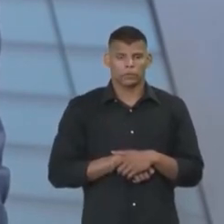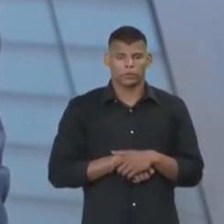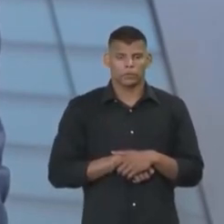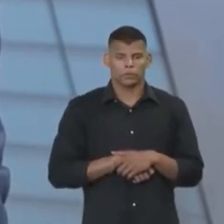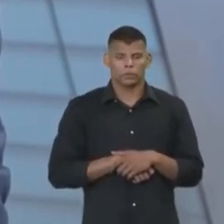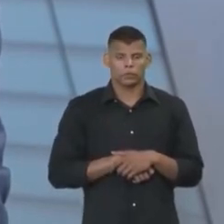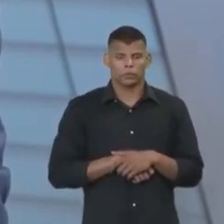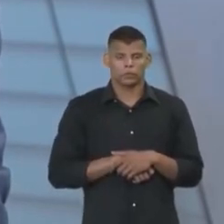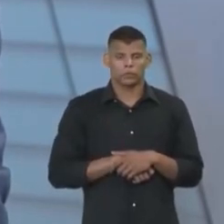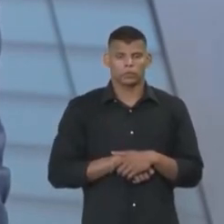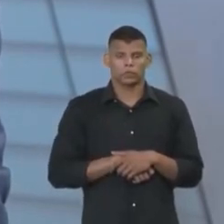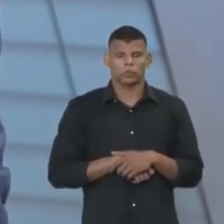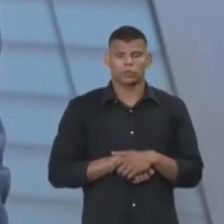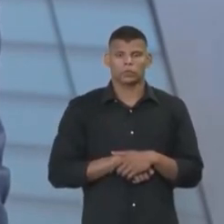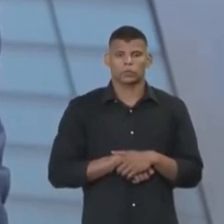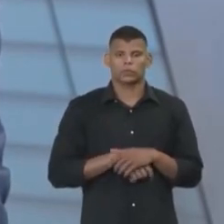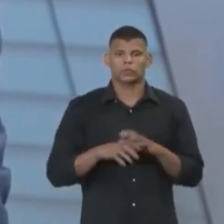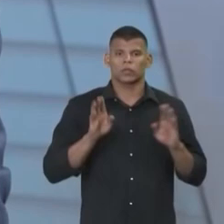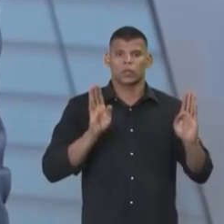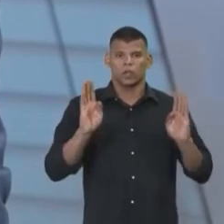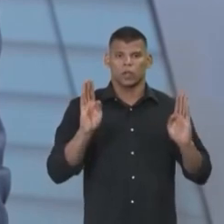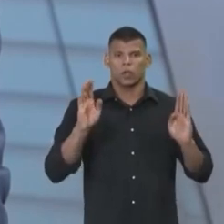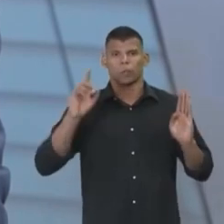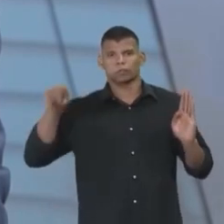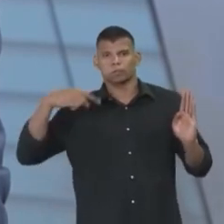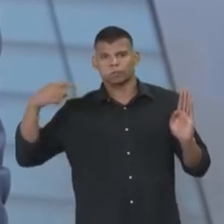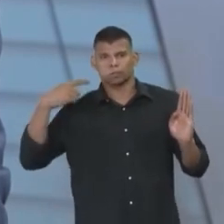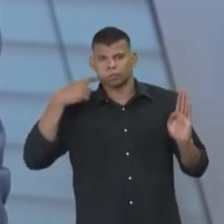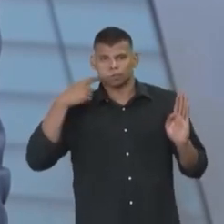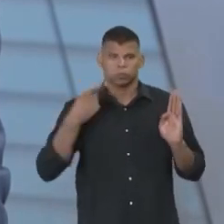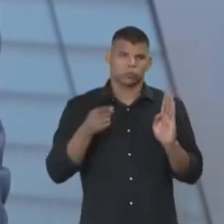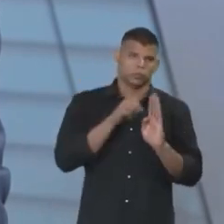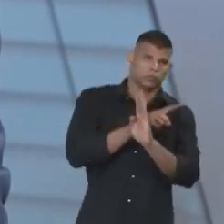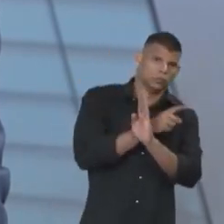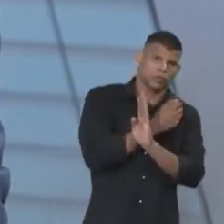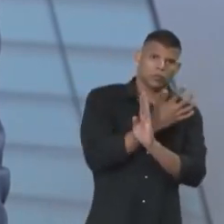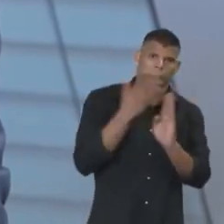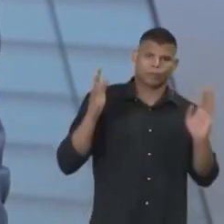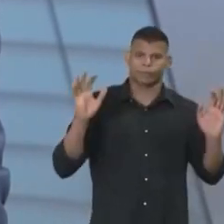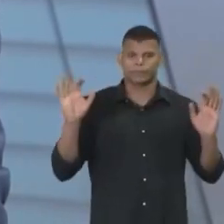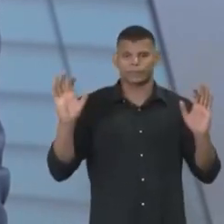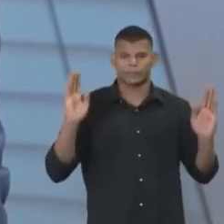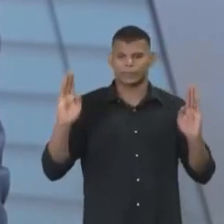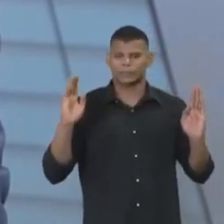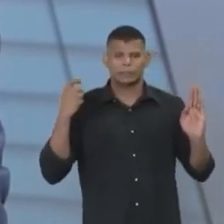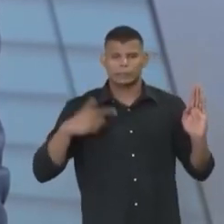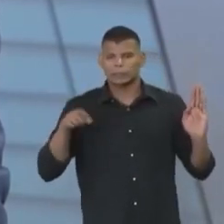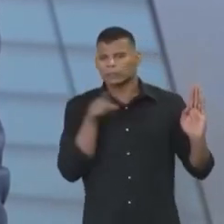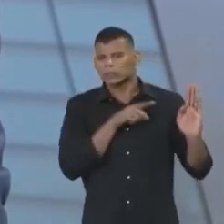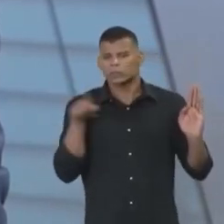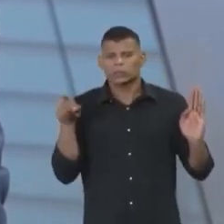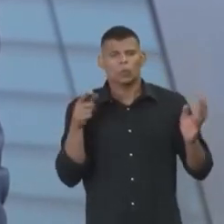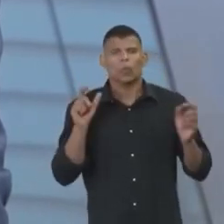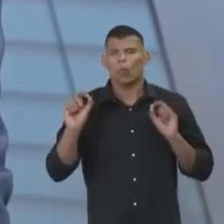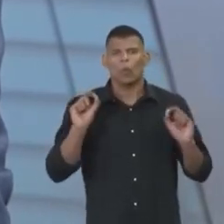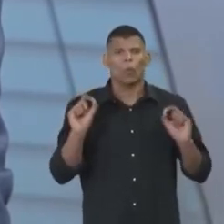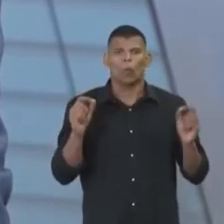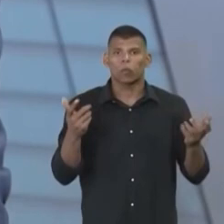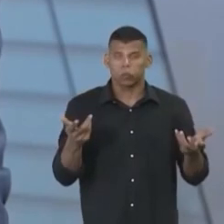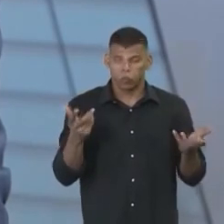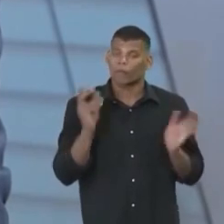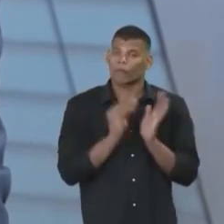entre o direito e a gestão do ambiente. O direito constitucional e a independência dos tribunais brasileiros e portugueses.